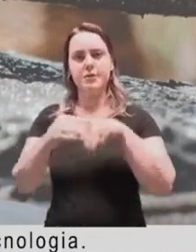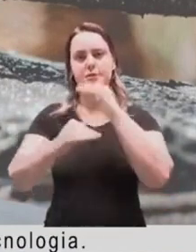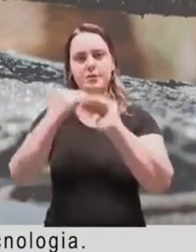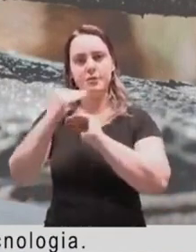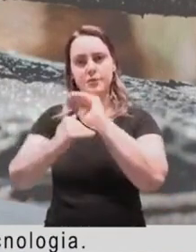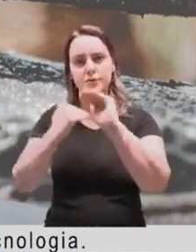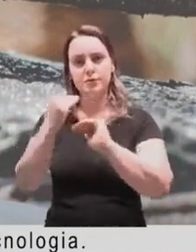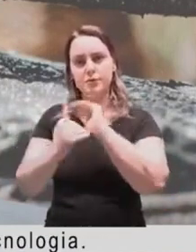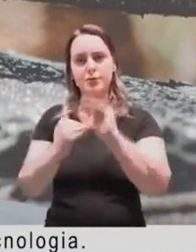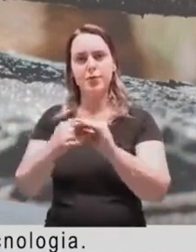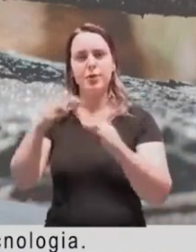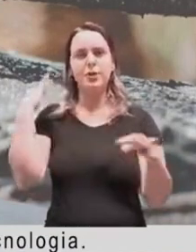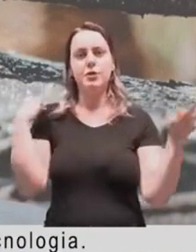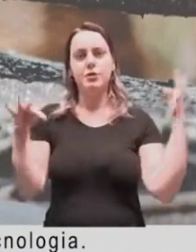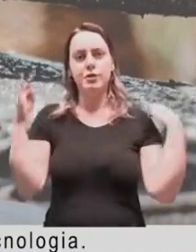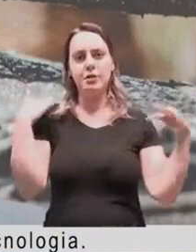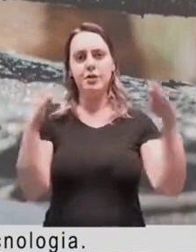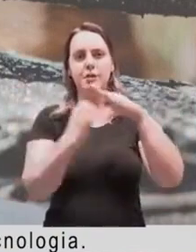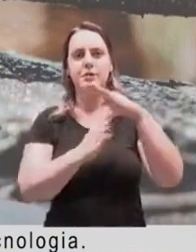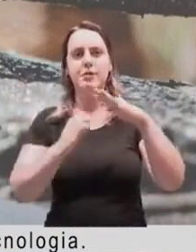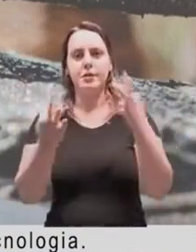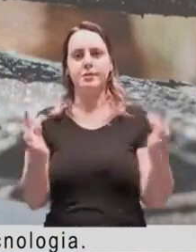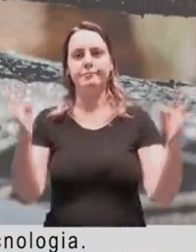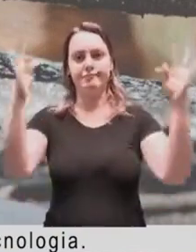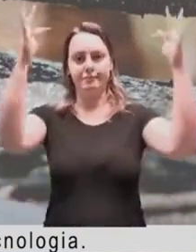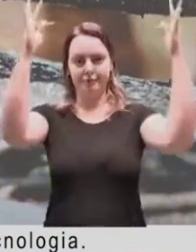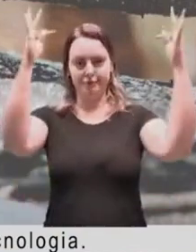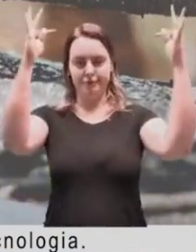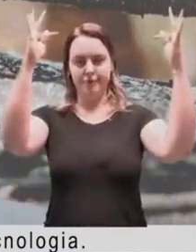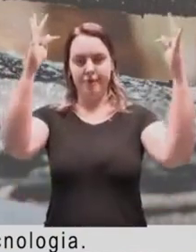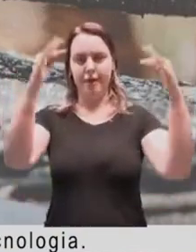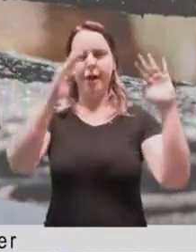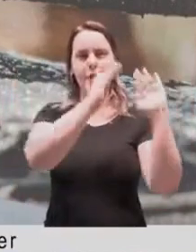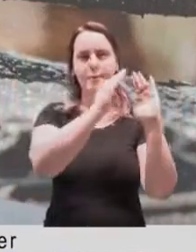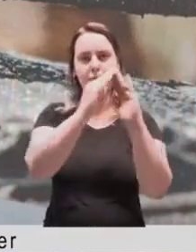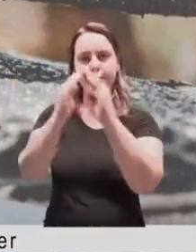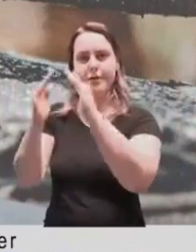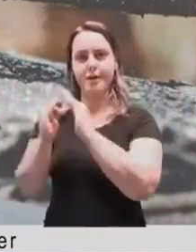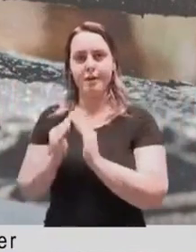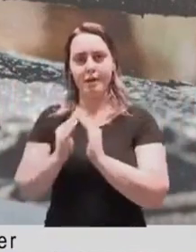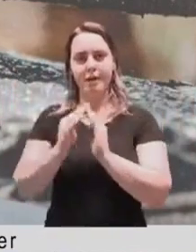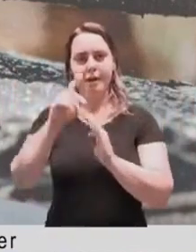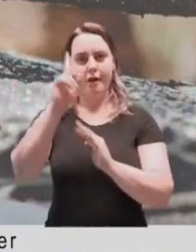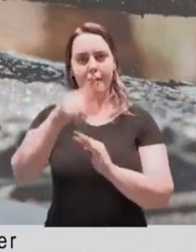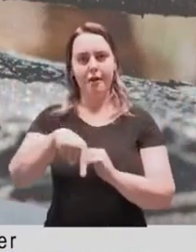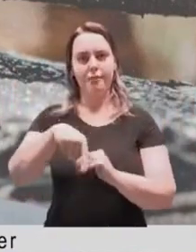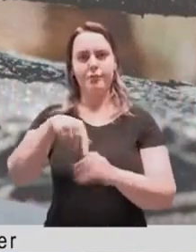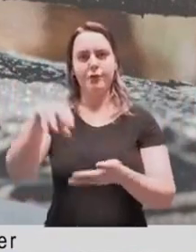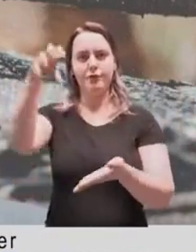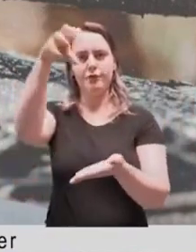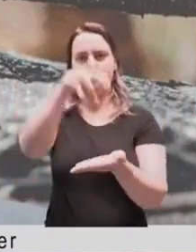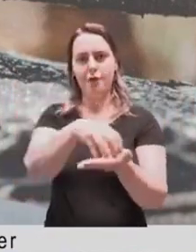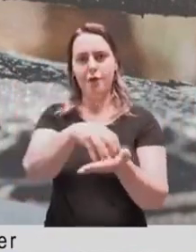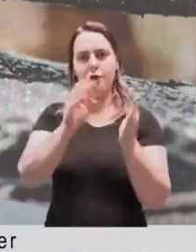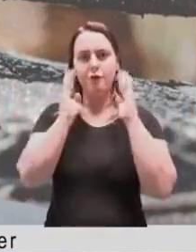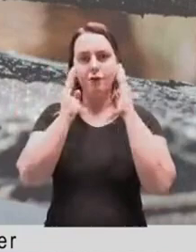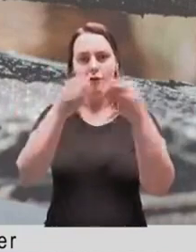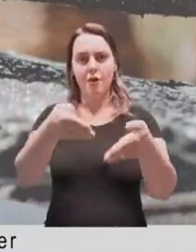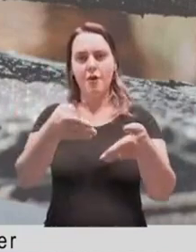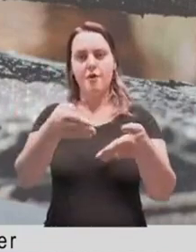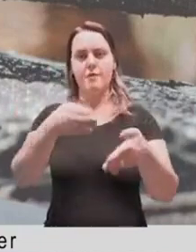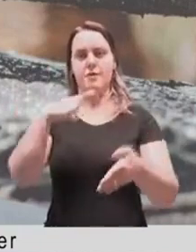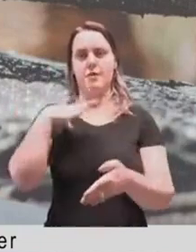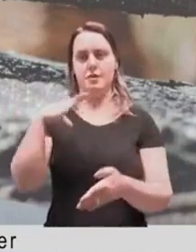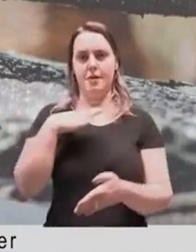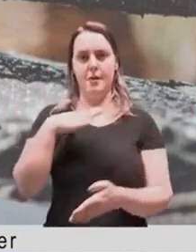vamos estimular as startups, o turismo e as empresas de tecnologia. Habitação será o carro-chefe no